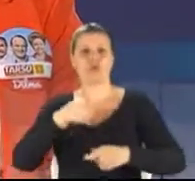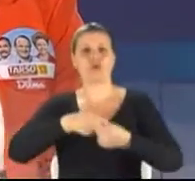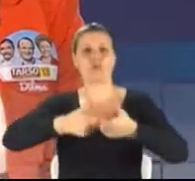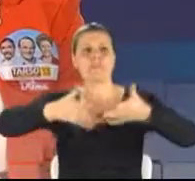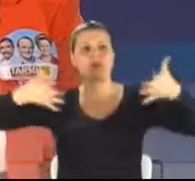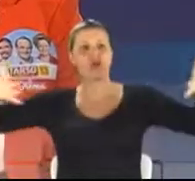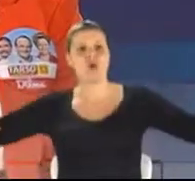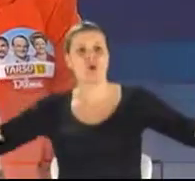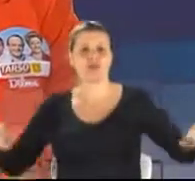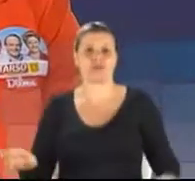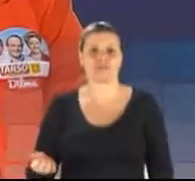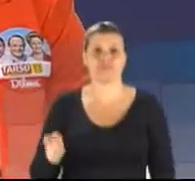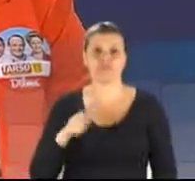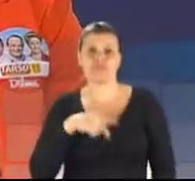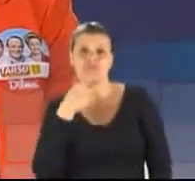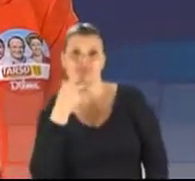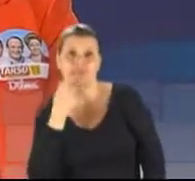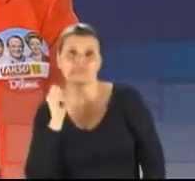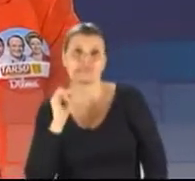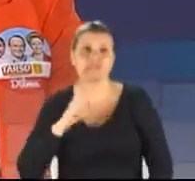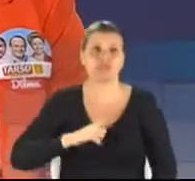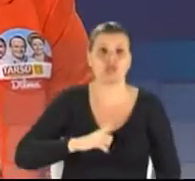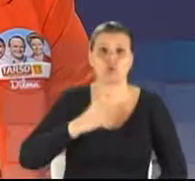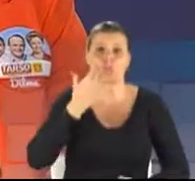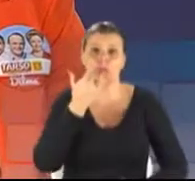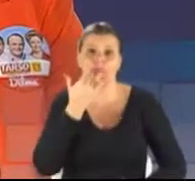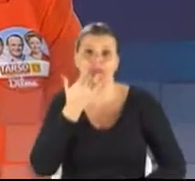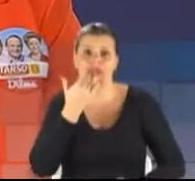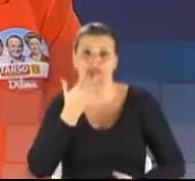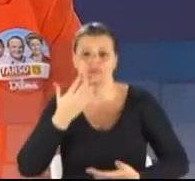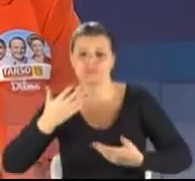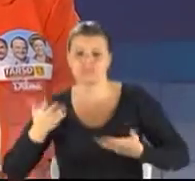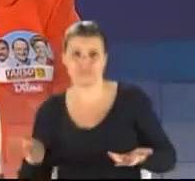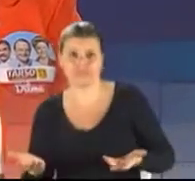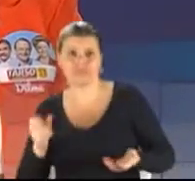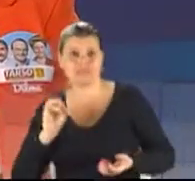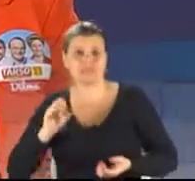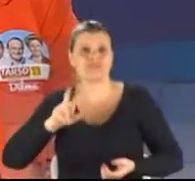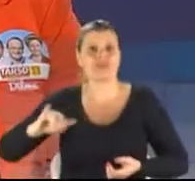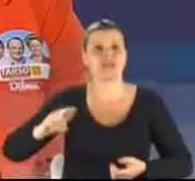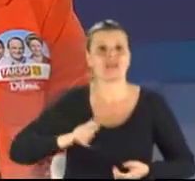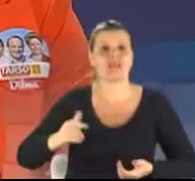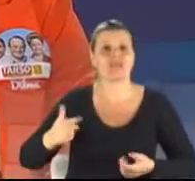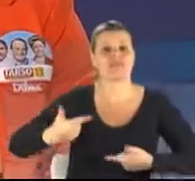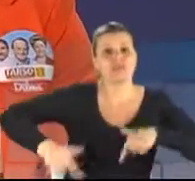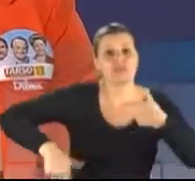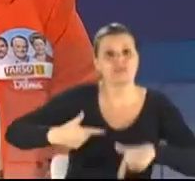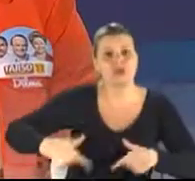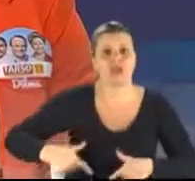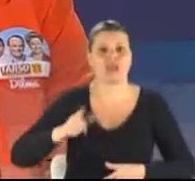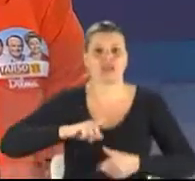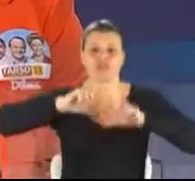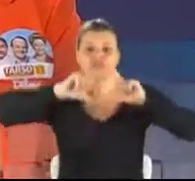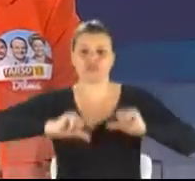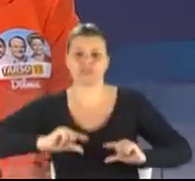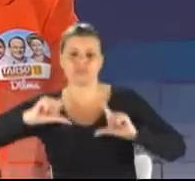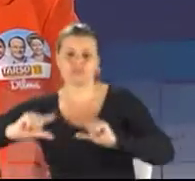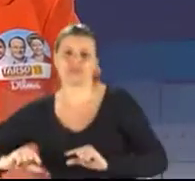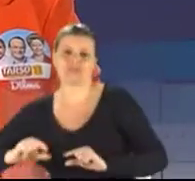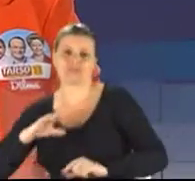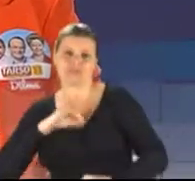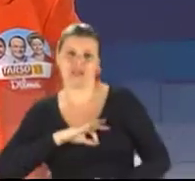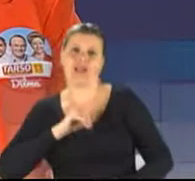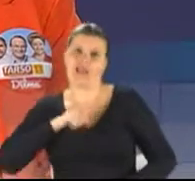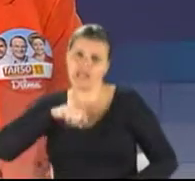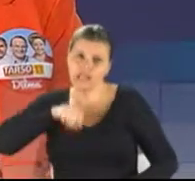É dizer se vai ter comida na nossa mesa. É dizer se vai ter emprego. É achatar salário. Isso significa a autonomia do